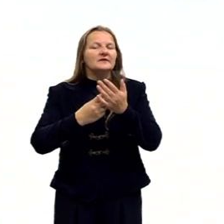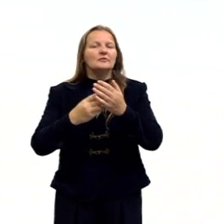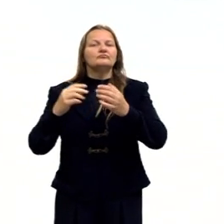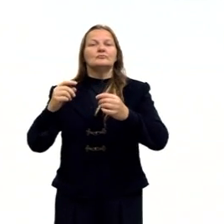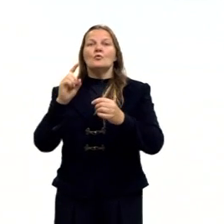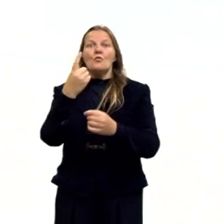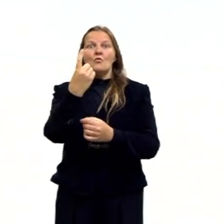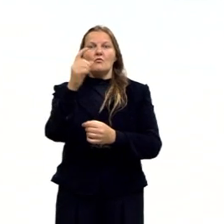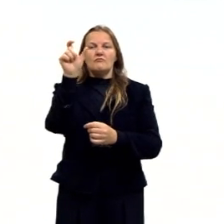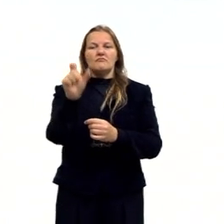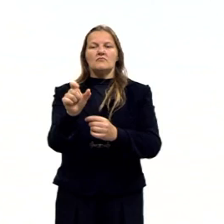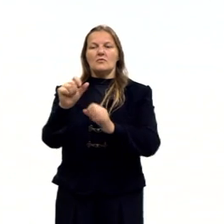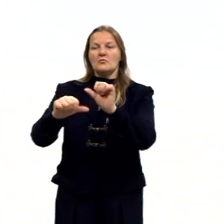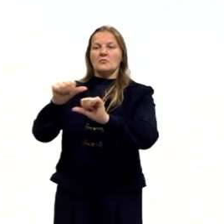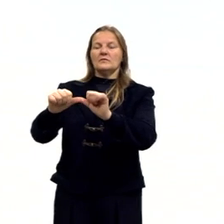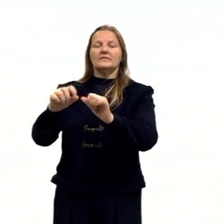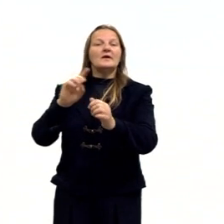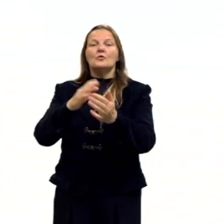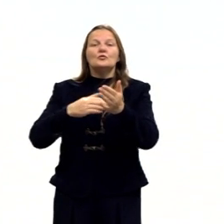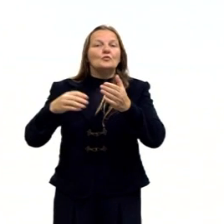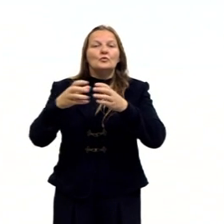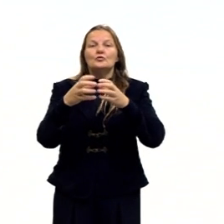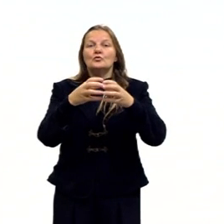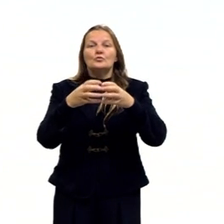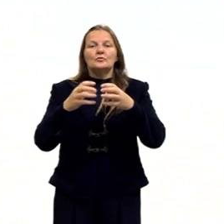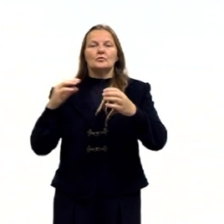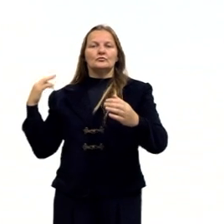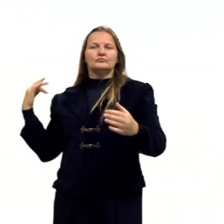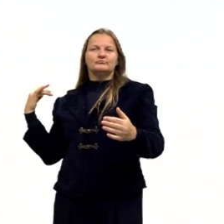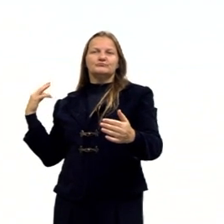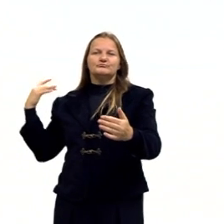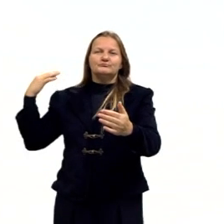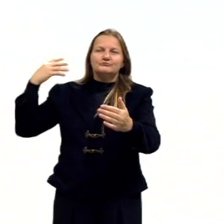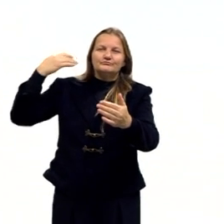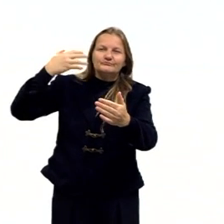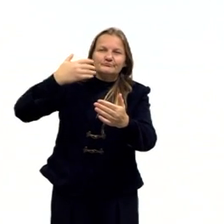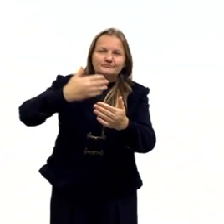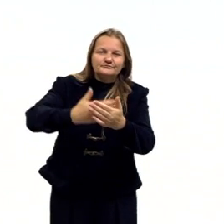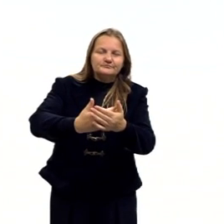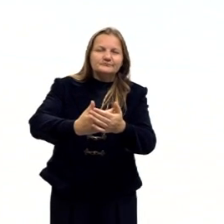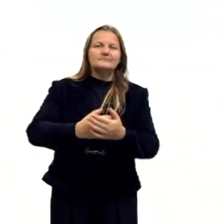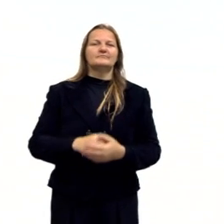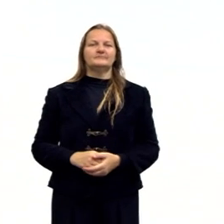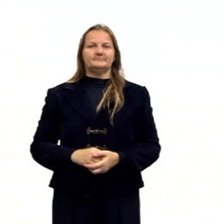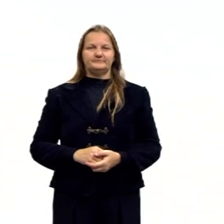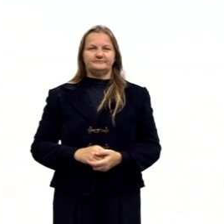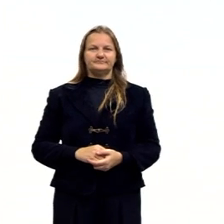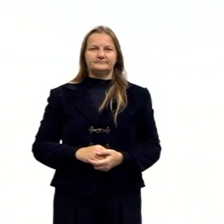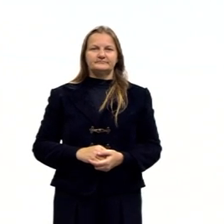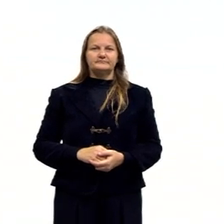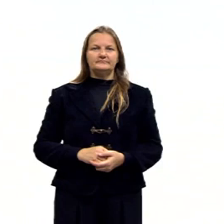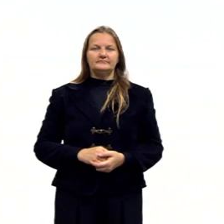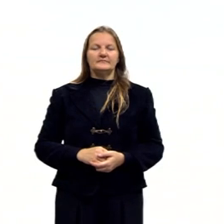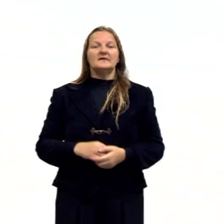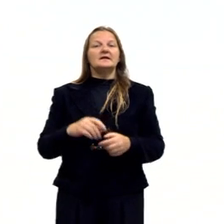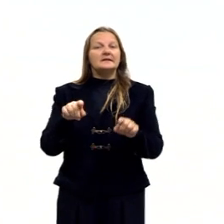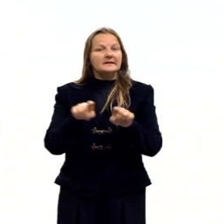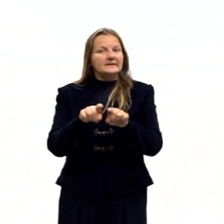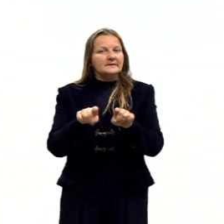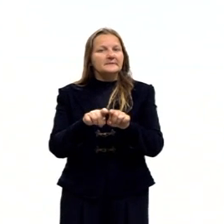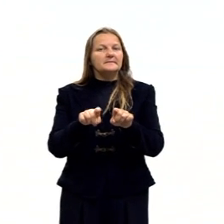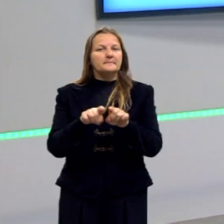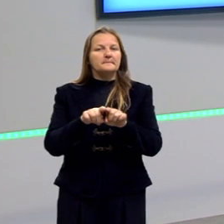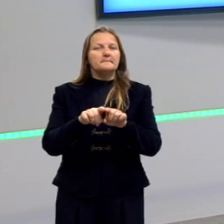específico, tá? Então, tem que ser transformações ao longo do tempo. E, de certa forma,